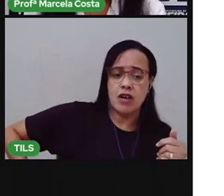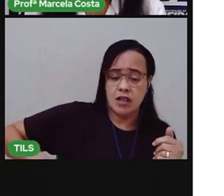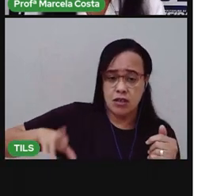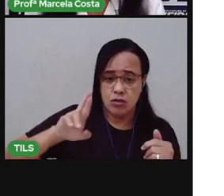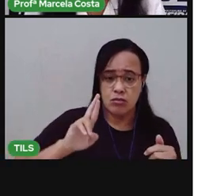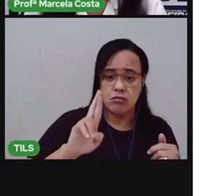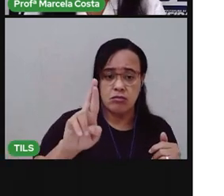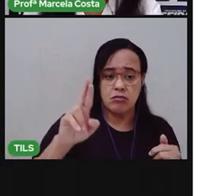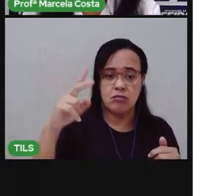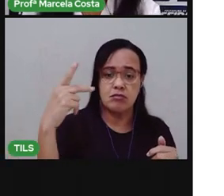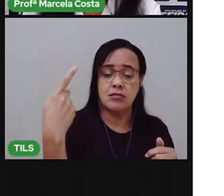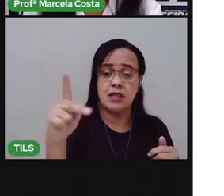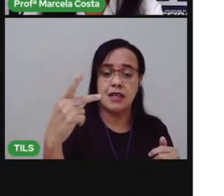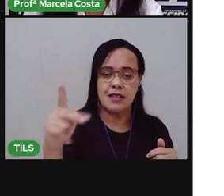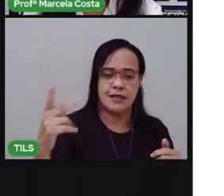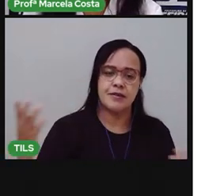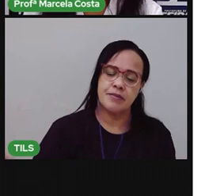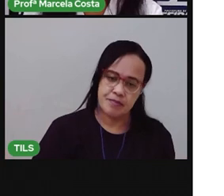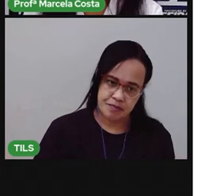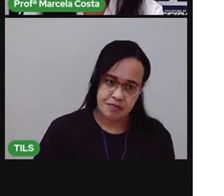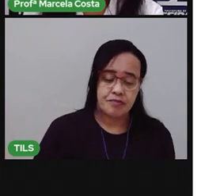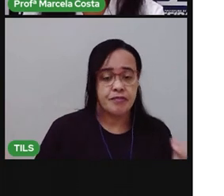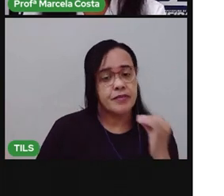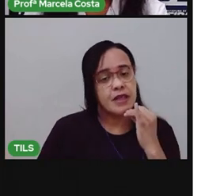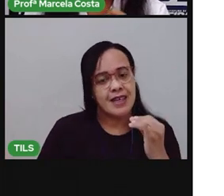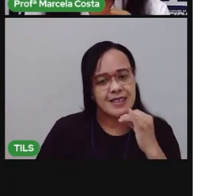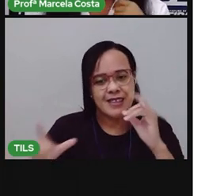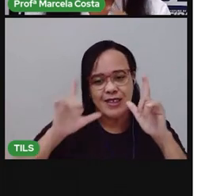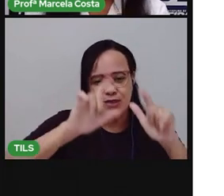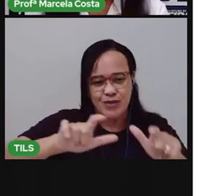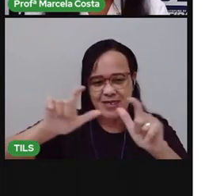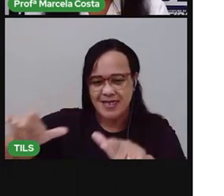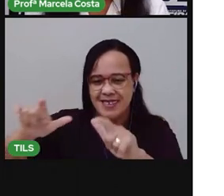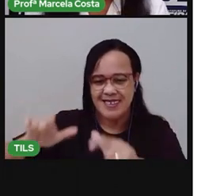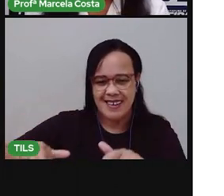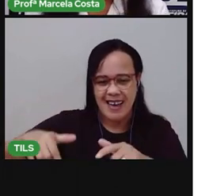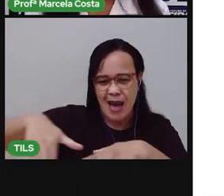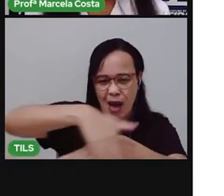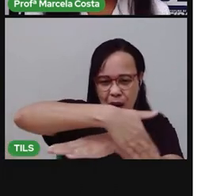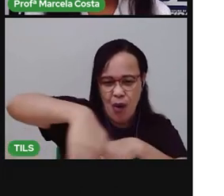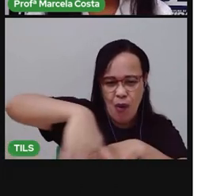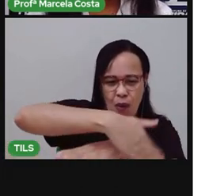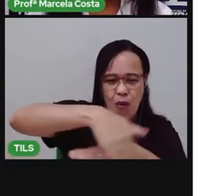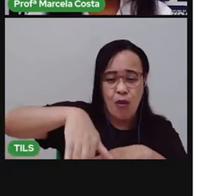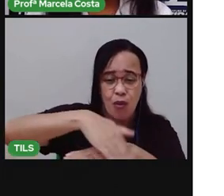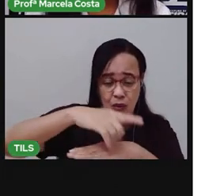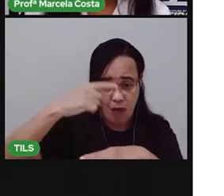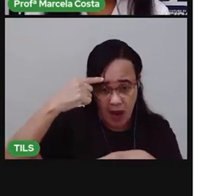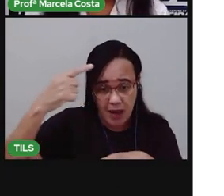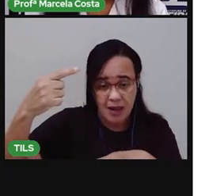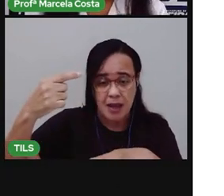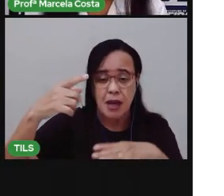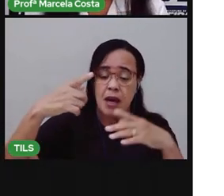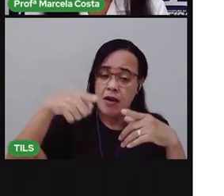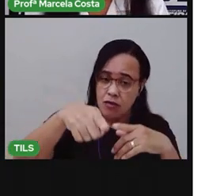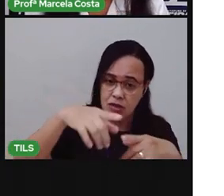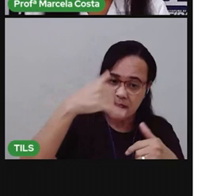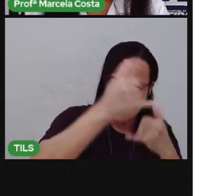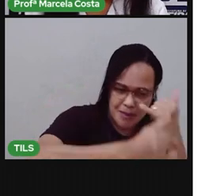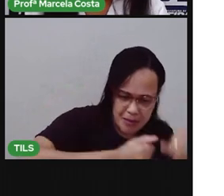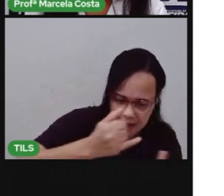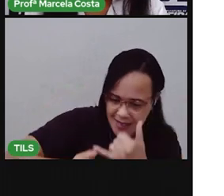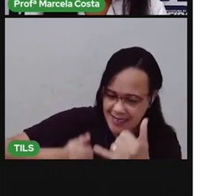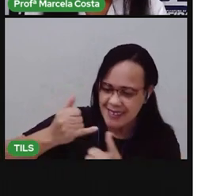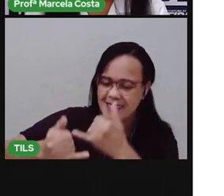garante lazer. Isso está ali porque é um direito seu. Está assegurado pelo Estatuto da